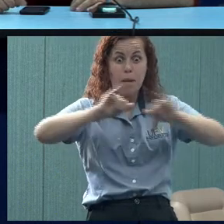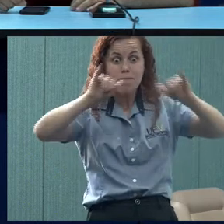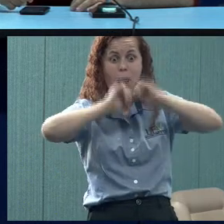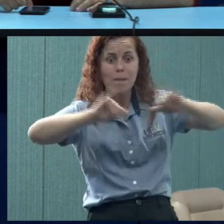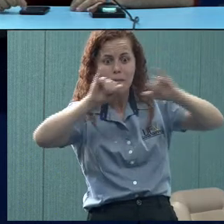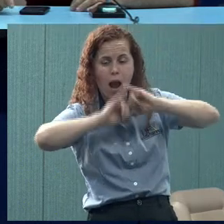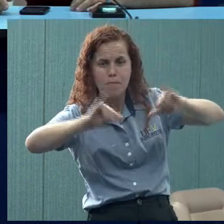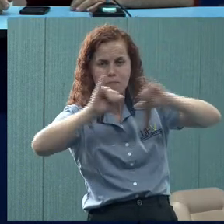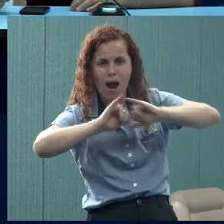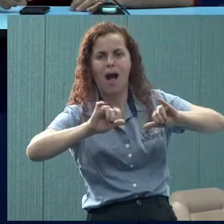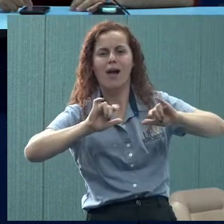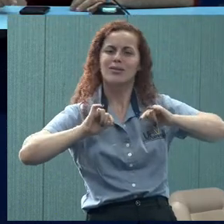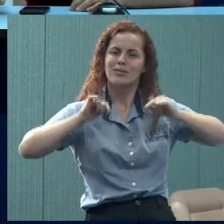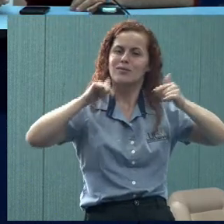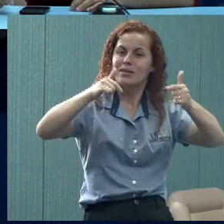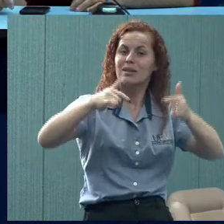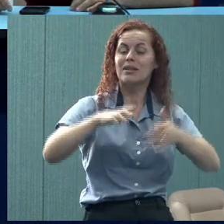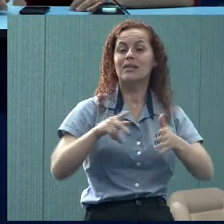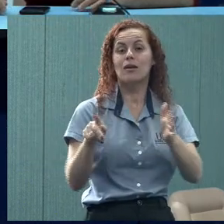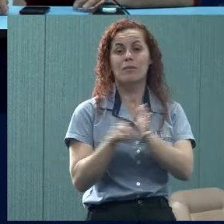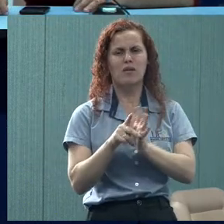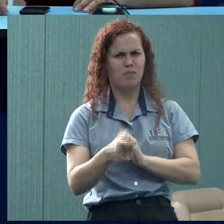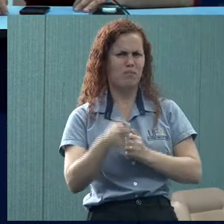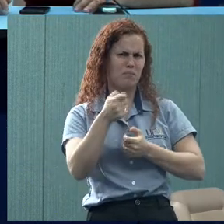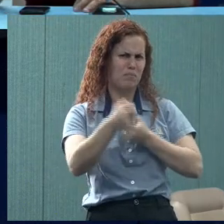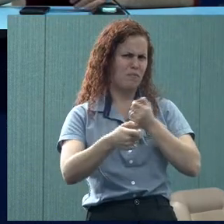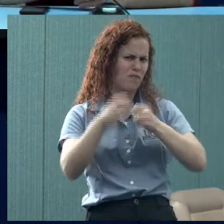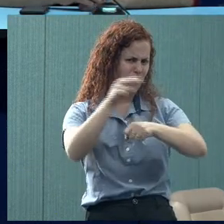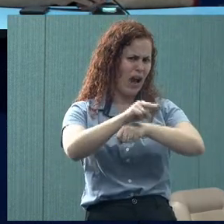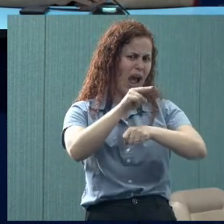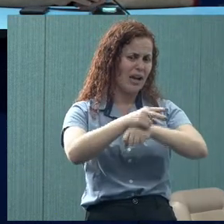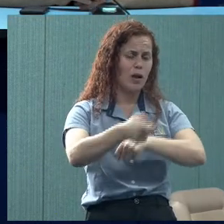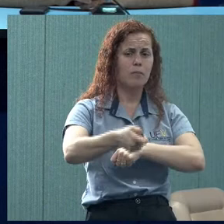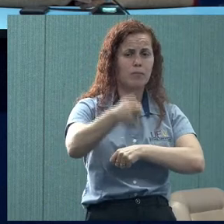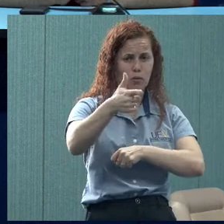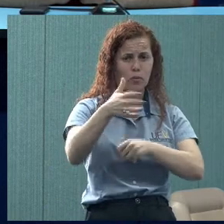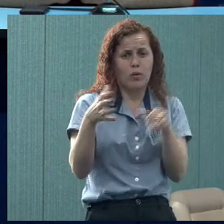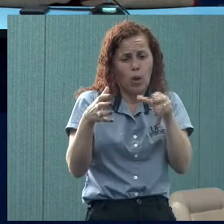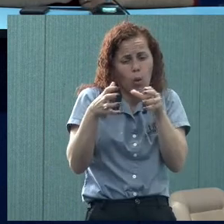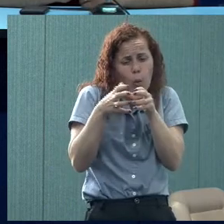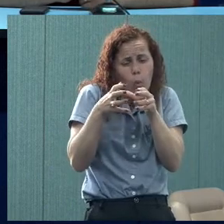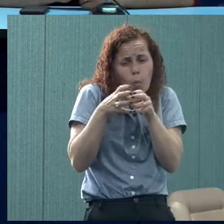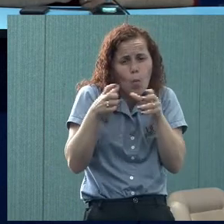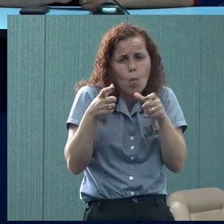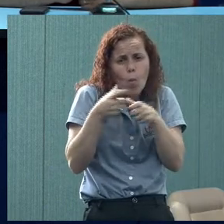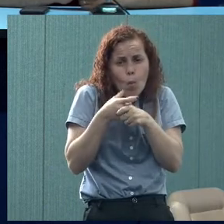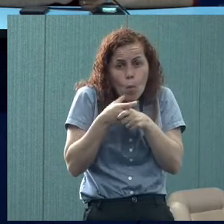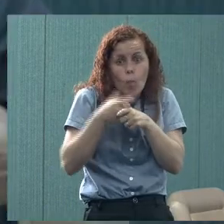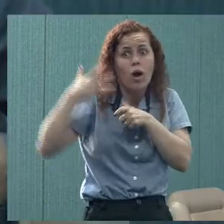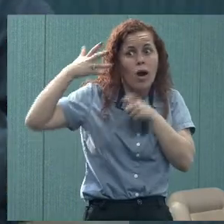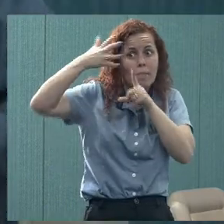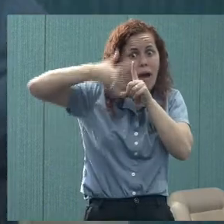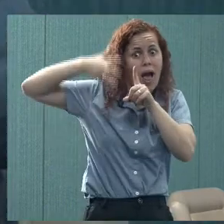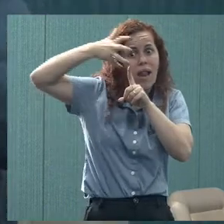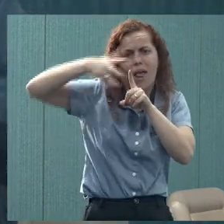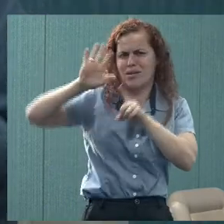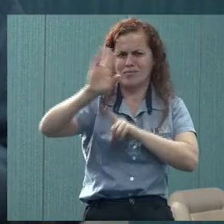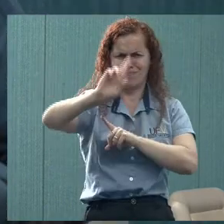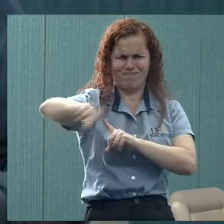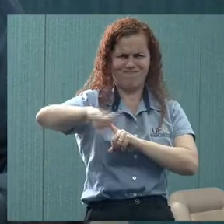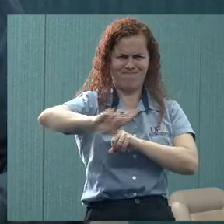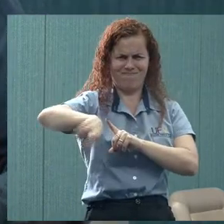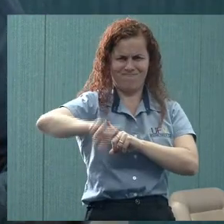universidade. Em geral, acabam sendo poucas vagas, porque são grupos menores, não é uma palestra. Então,